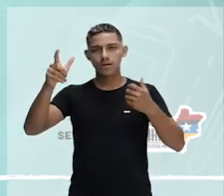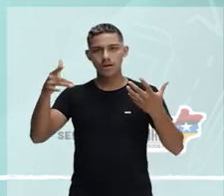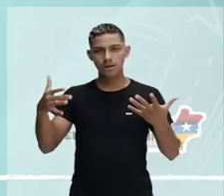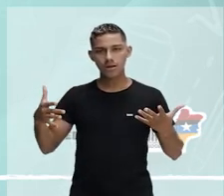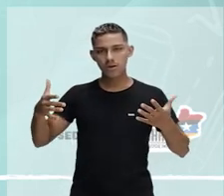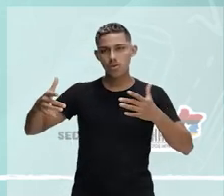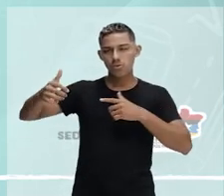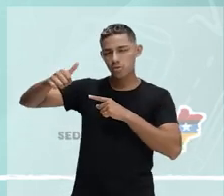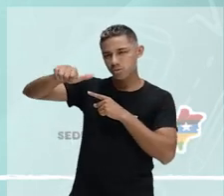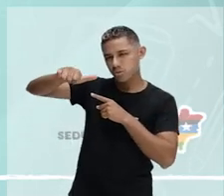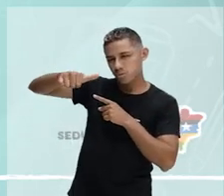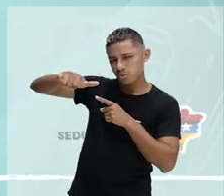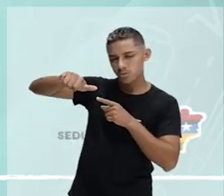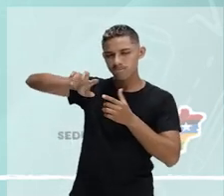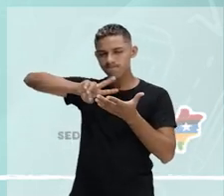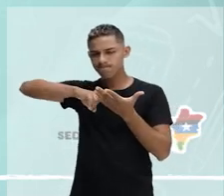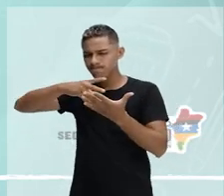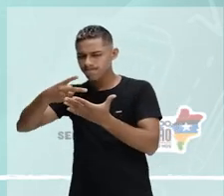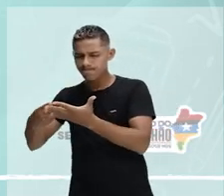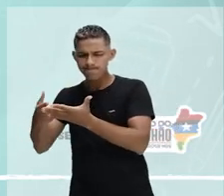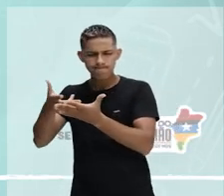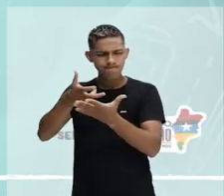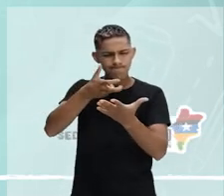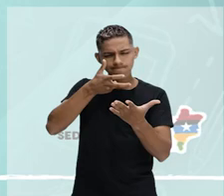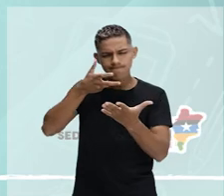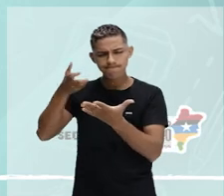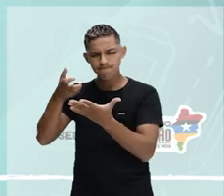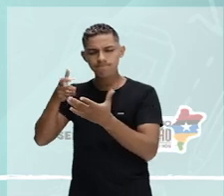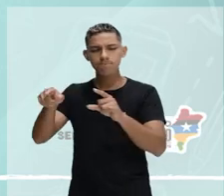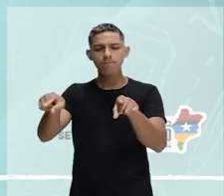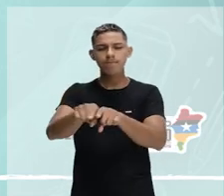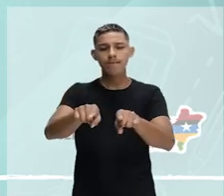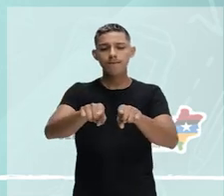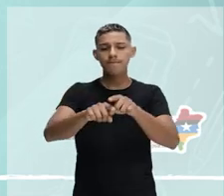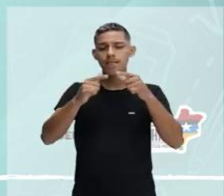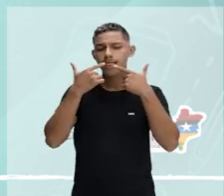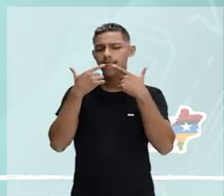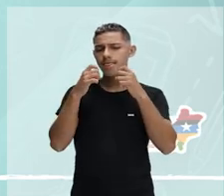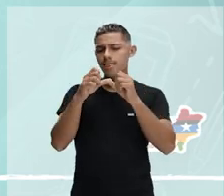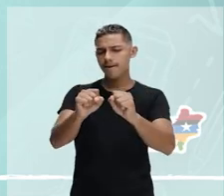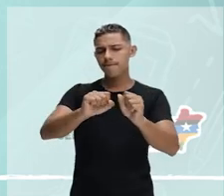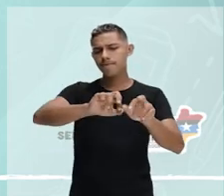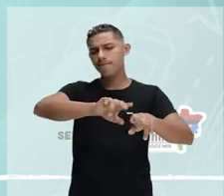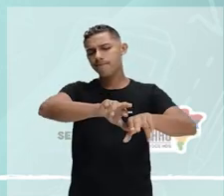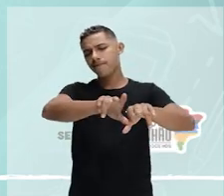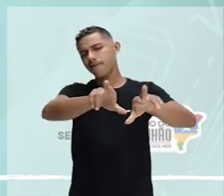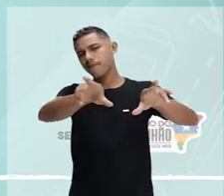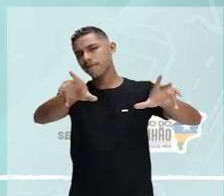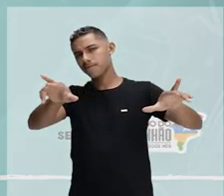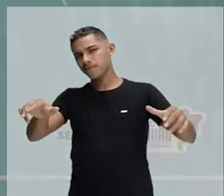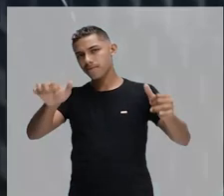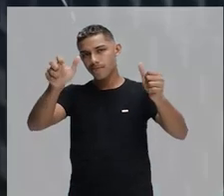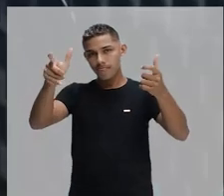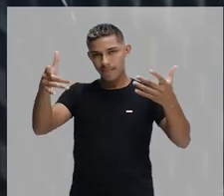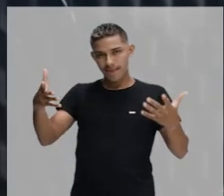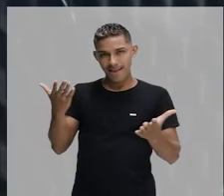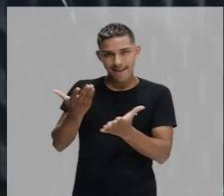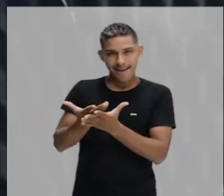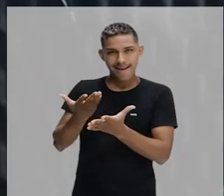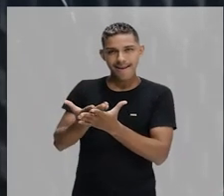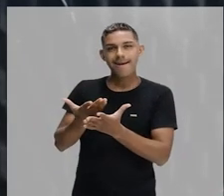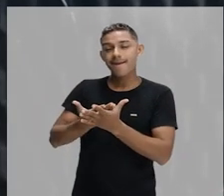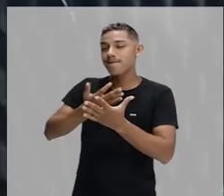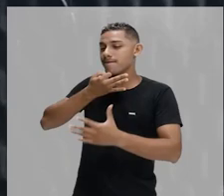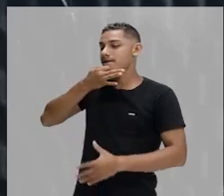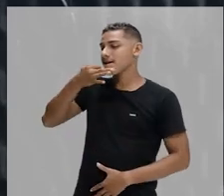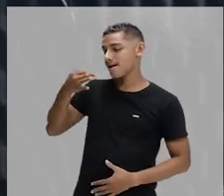cordéis e vamos ver também a questão das variações linguísticas. Quem acompanhou a aula anterior, nós citamos sobre as variações